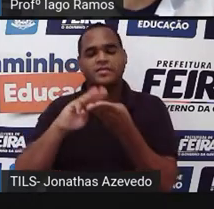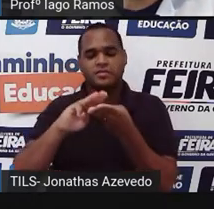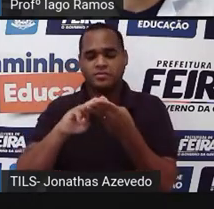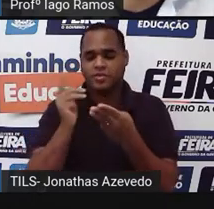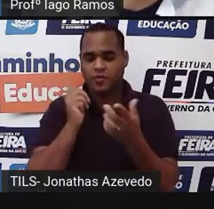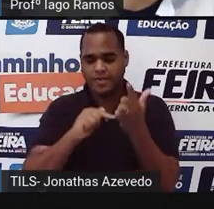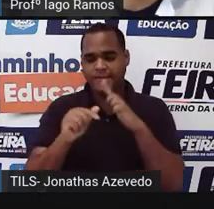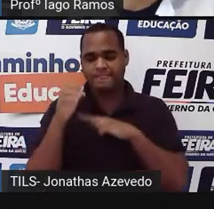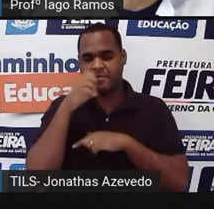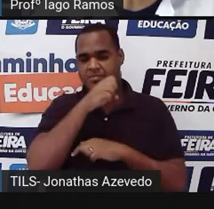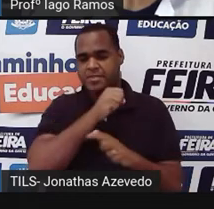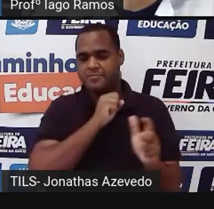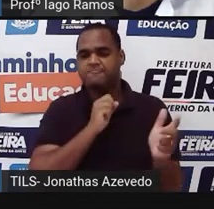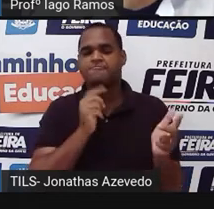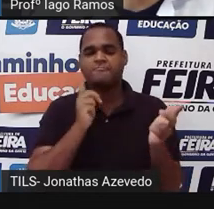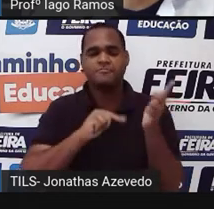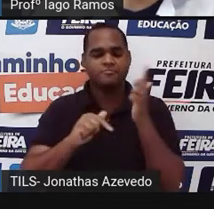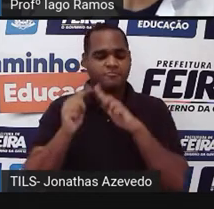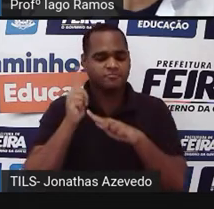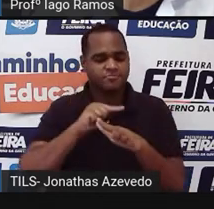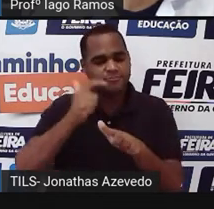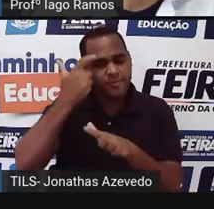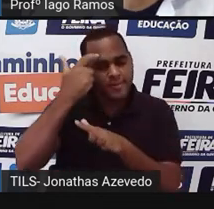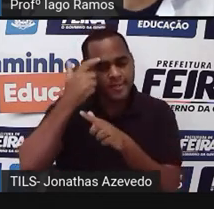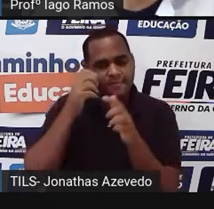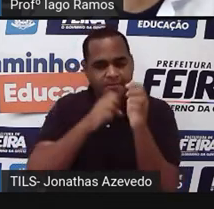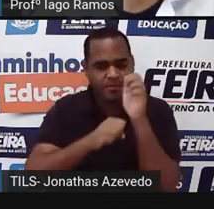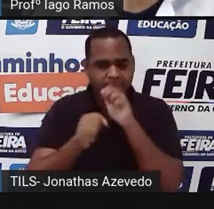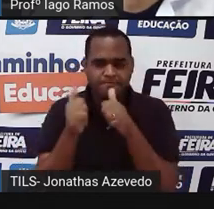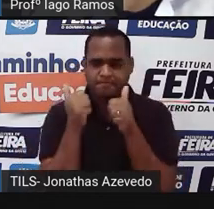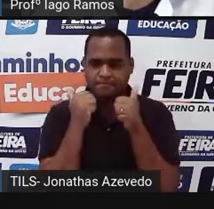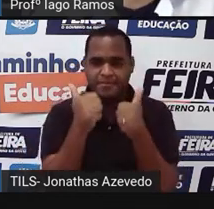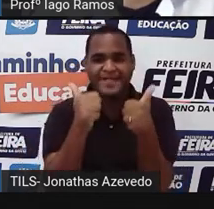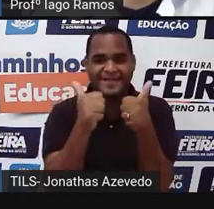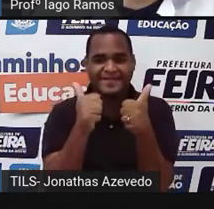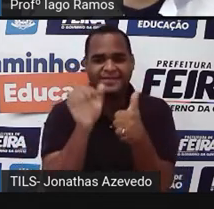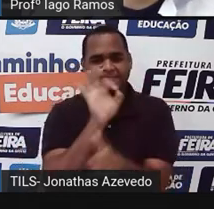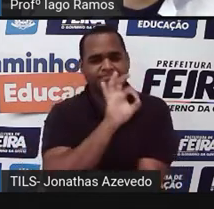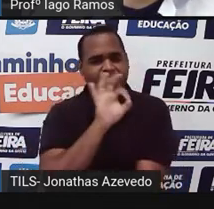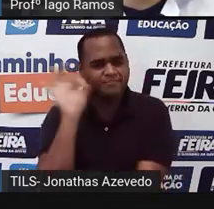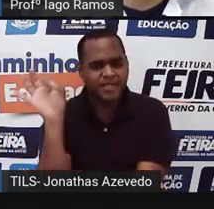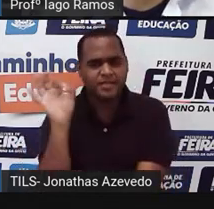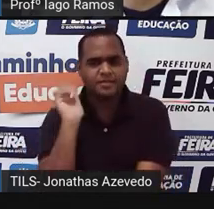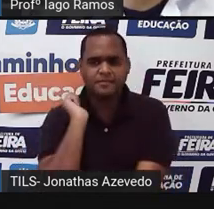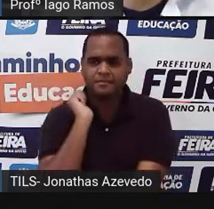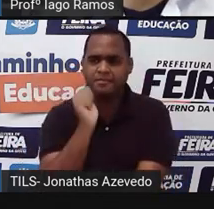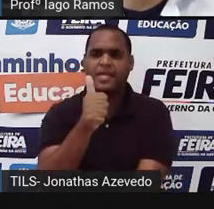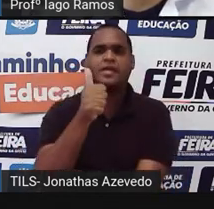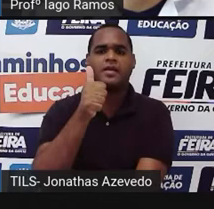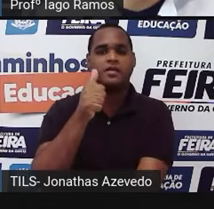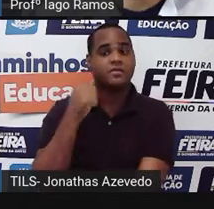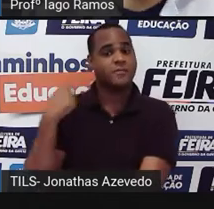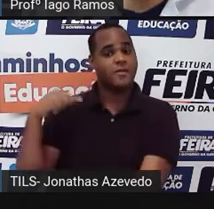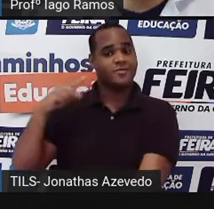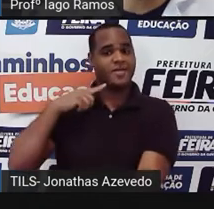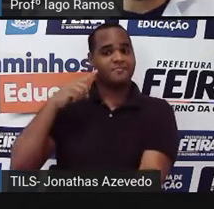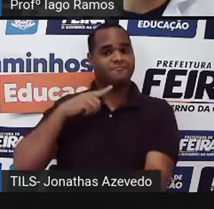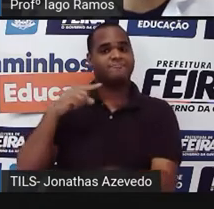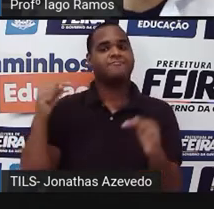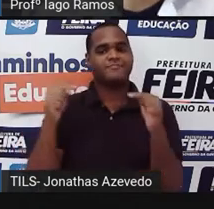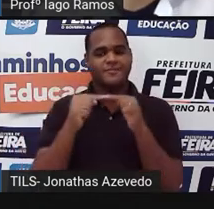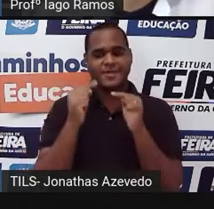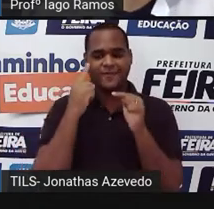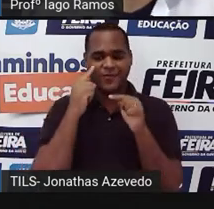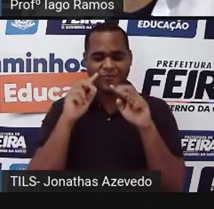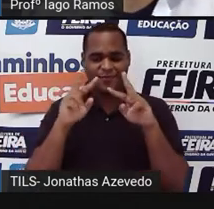vez mais rápido tá bom? beleza? tranquilo? então foi isso que a gente viu na aula anterior a essa foi esse tipo